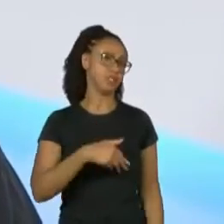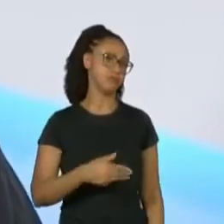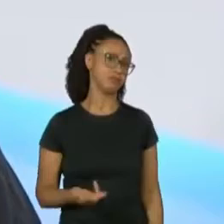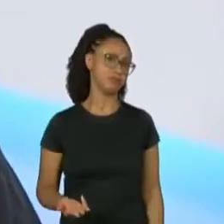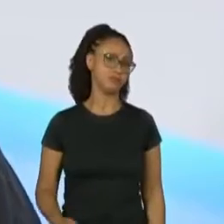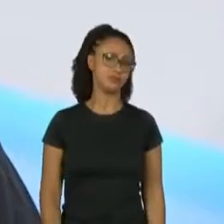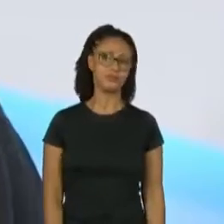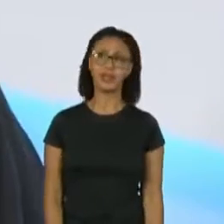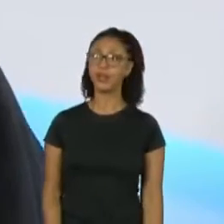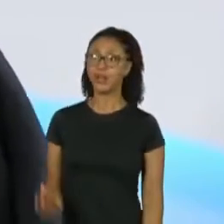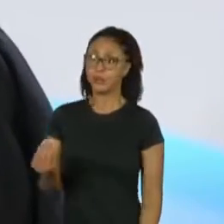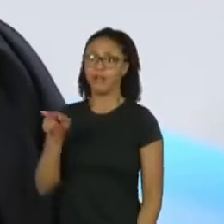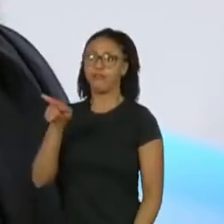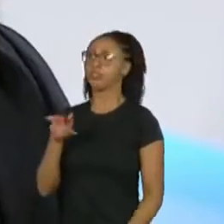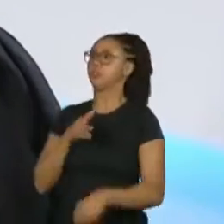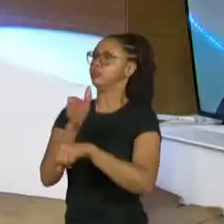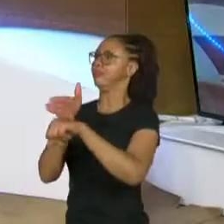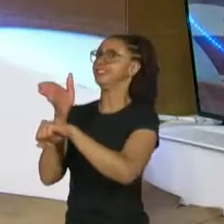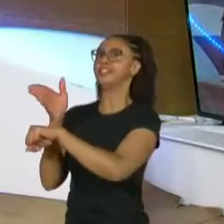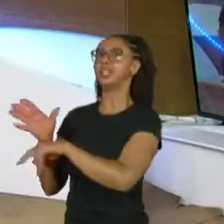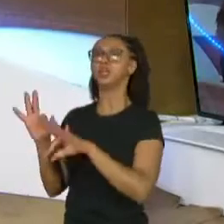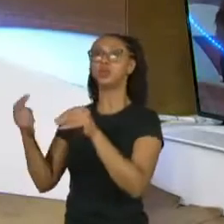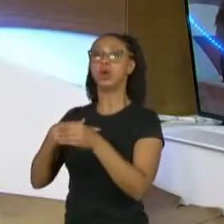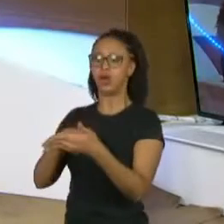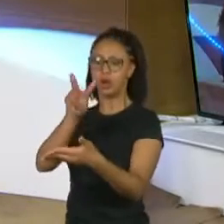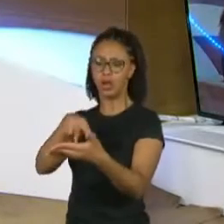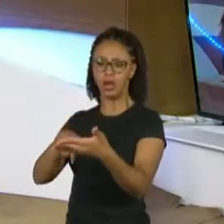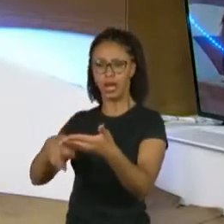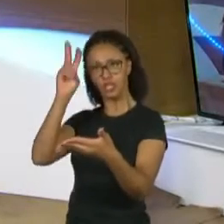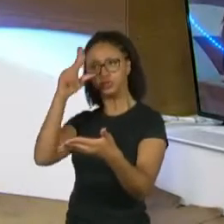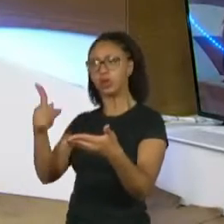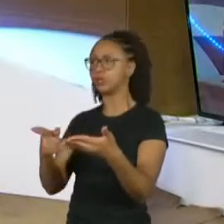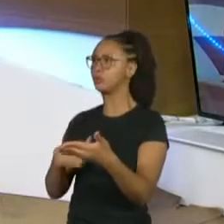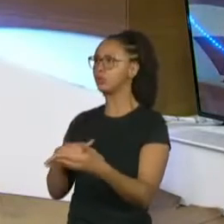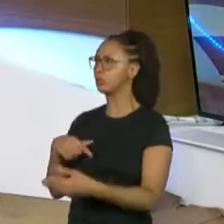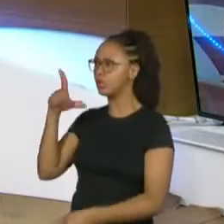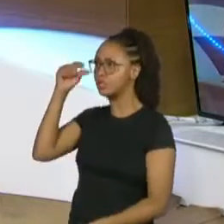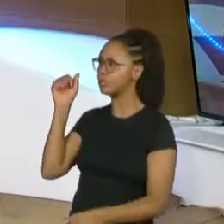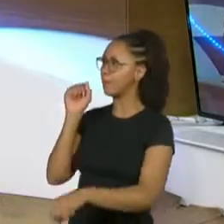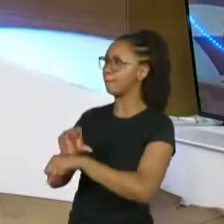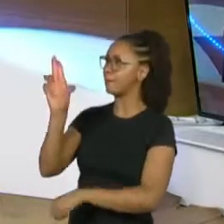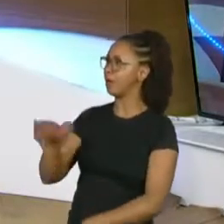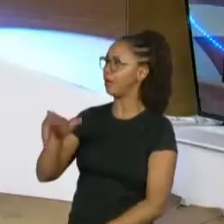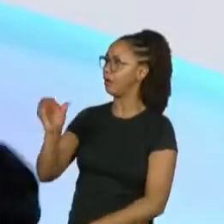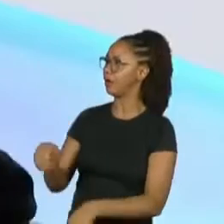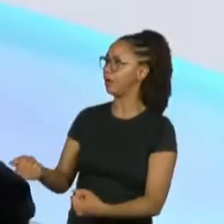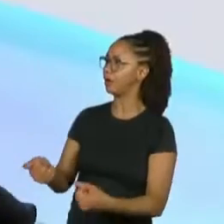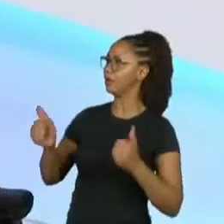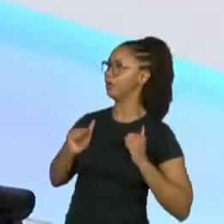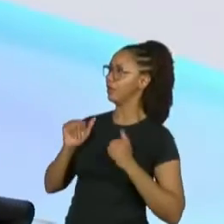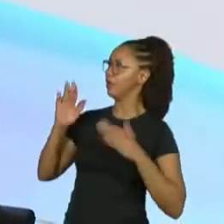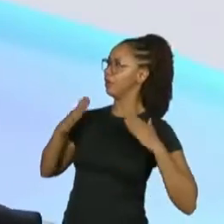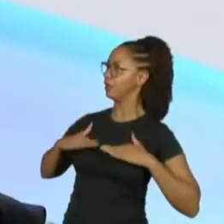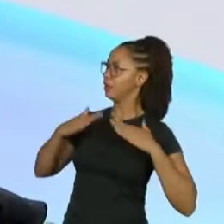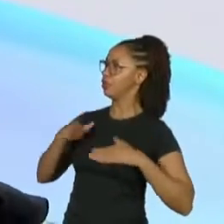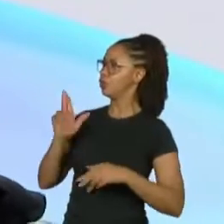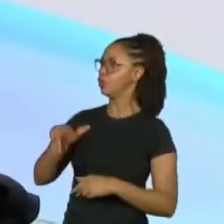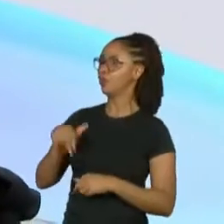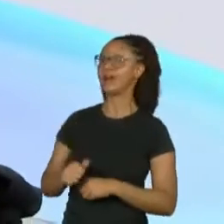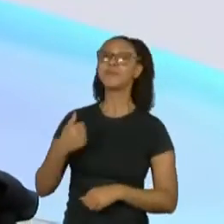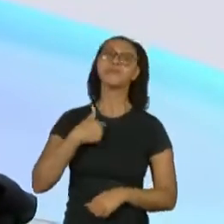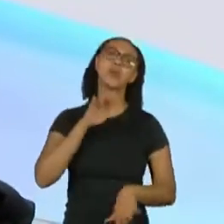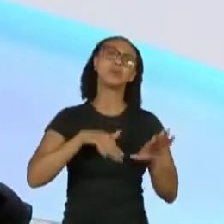Porque você está em todas ali. Eu comecei a ler, falei, gente, às vezes é, não para. Às vezes eu tenho vontade de dizer não,